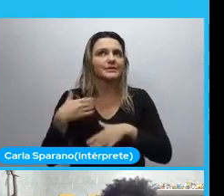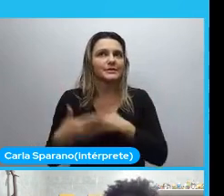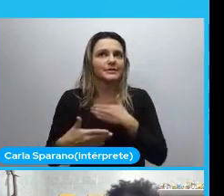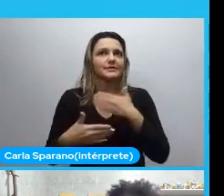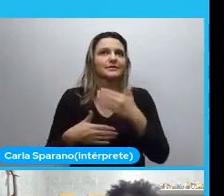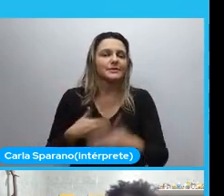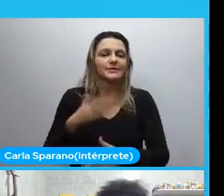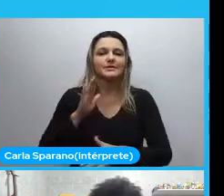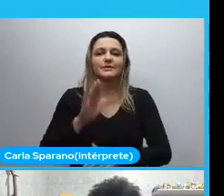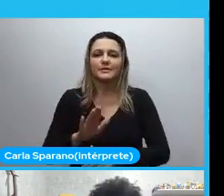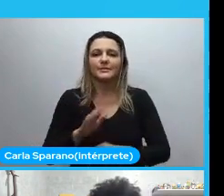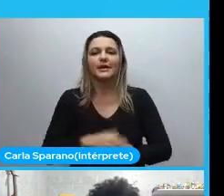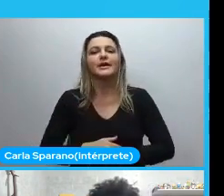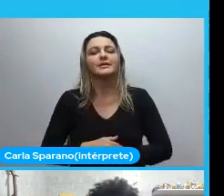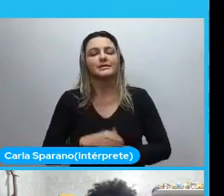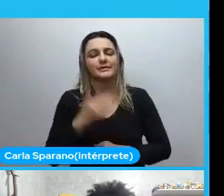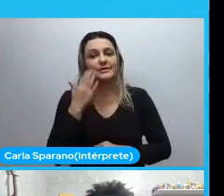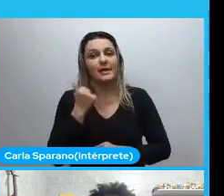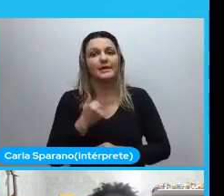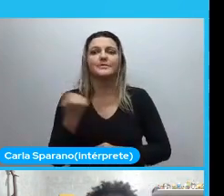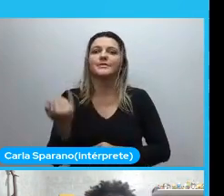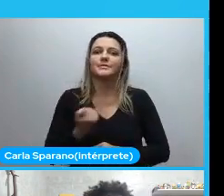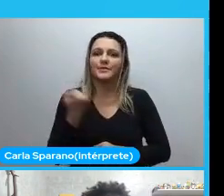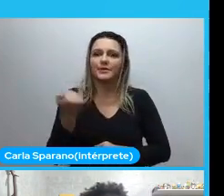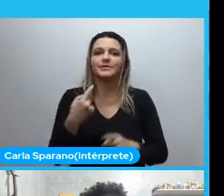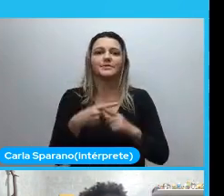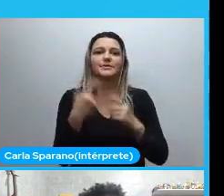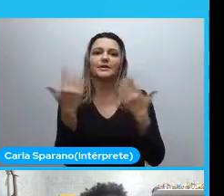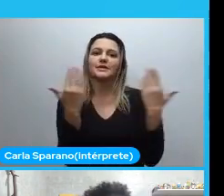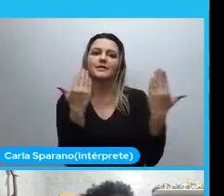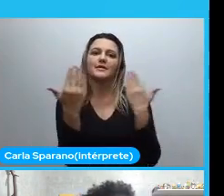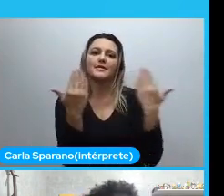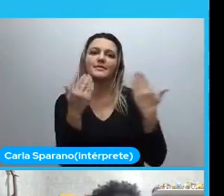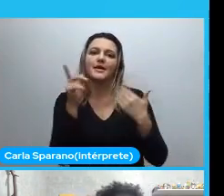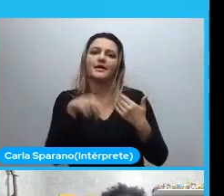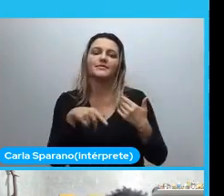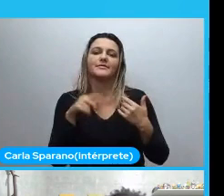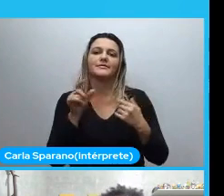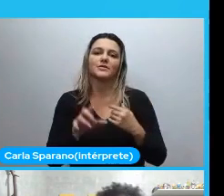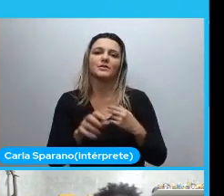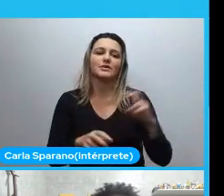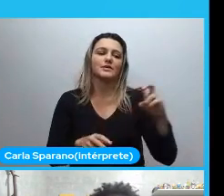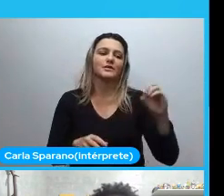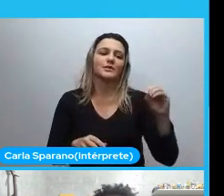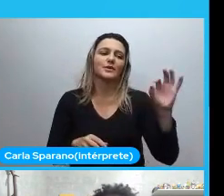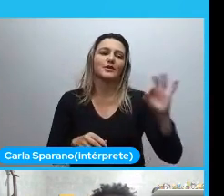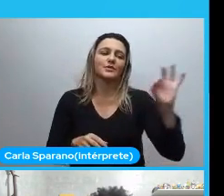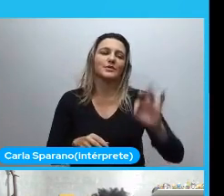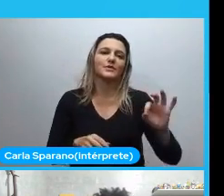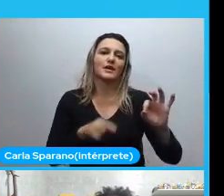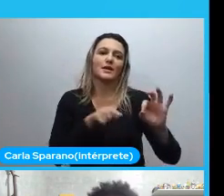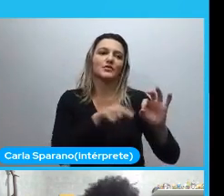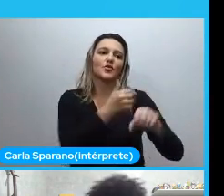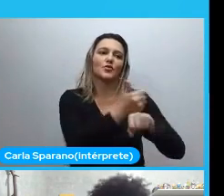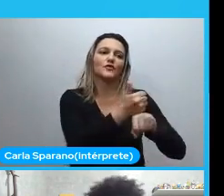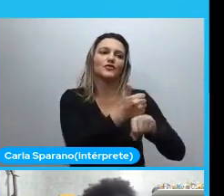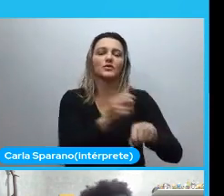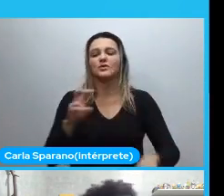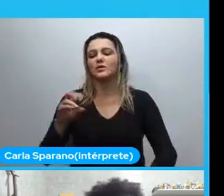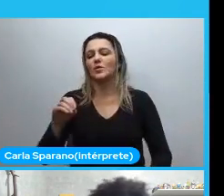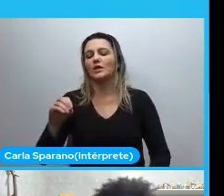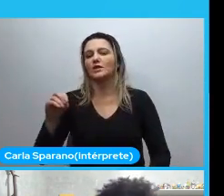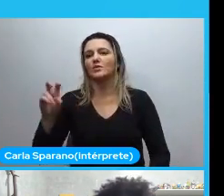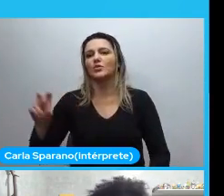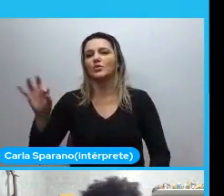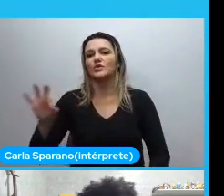Mas você sabe que é importante aquilo. Porque fazer terapia é isso. 50% psicólogo, 50% você. Só que a partir de você é